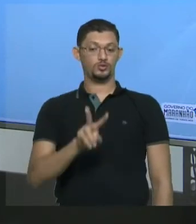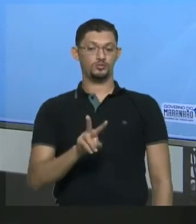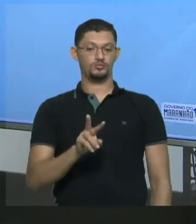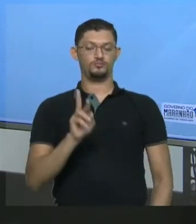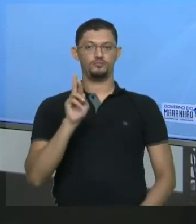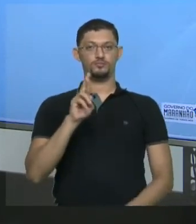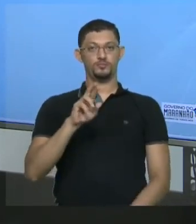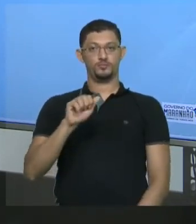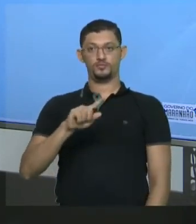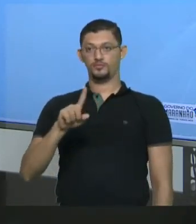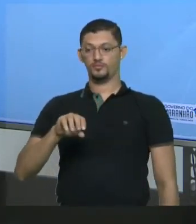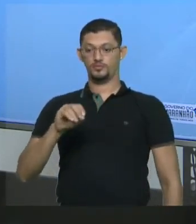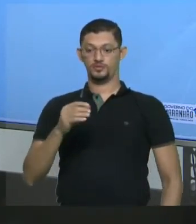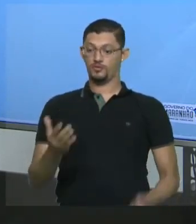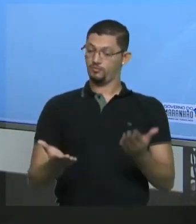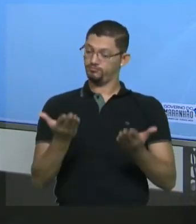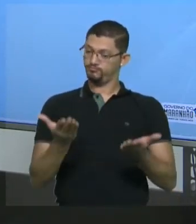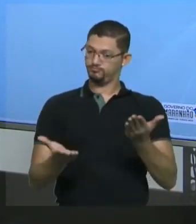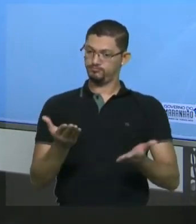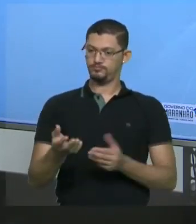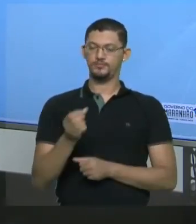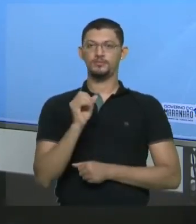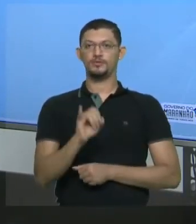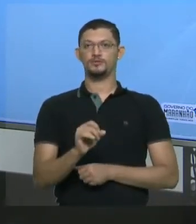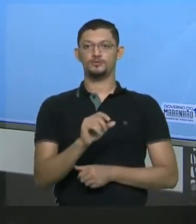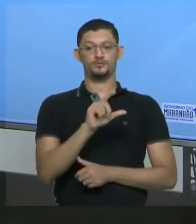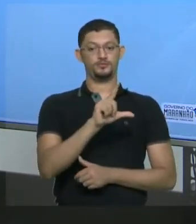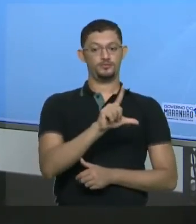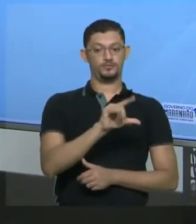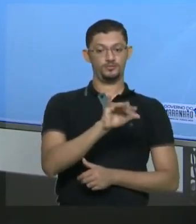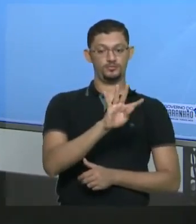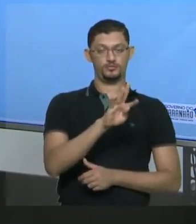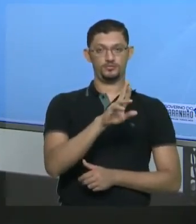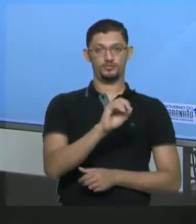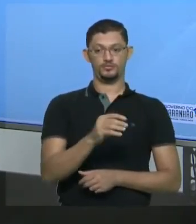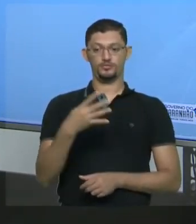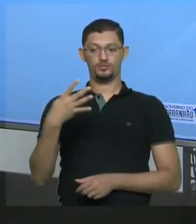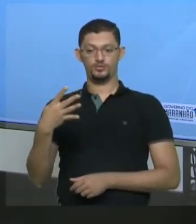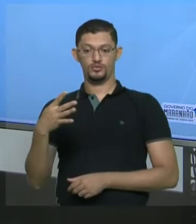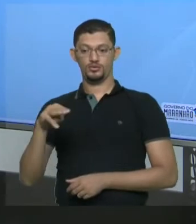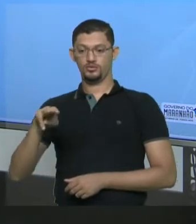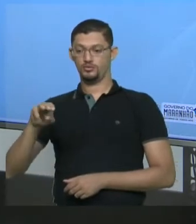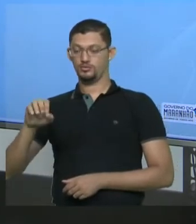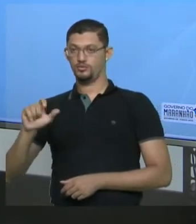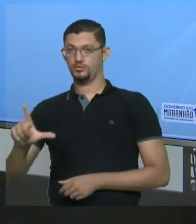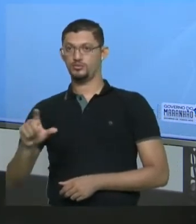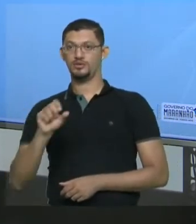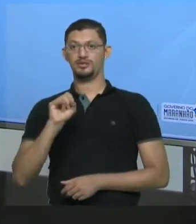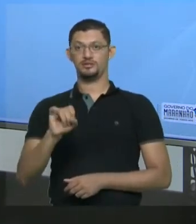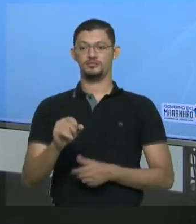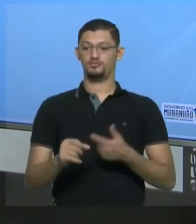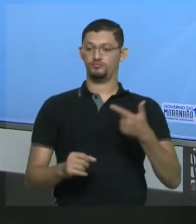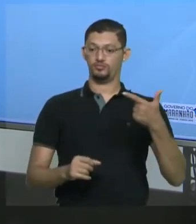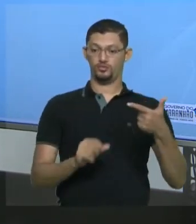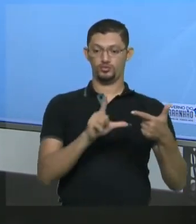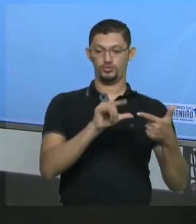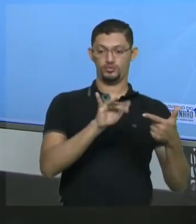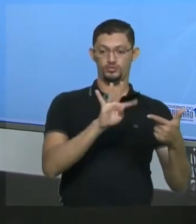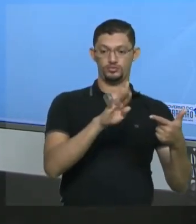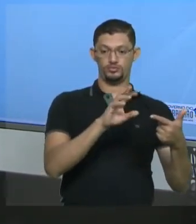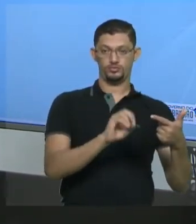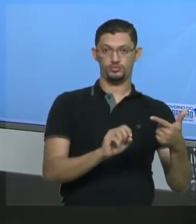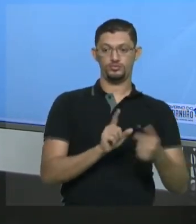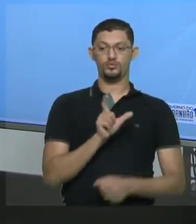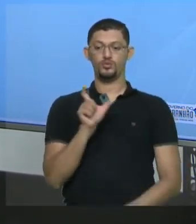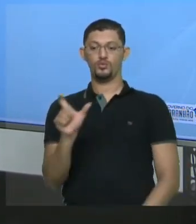é uma razão, isso aqui é uma proporção, né, gente? Se a cada litro da solução eu tenho 4 mols soluto, se eu tiver 2 litros de solução, quanto é que eu teria que ter